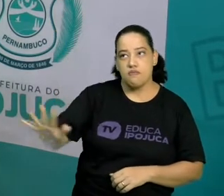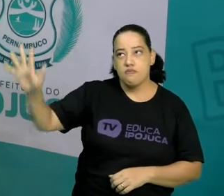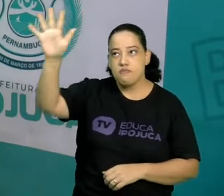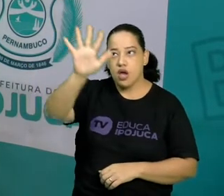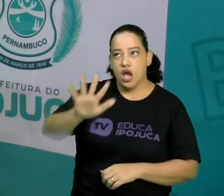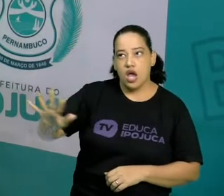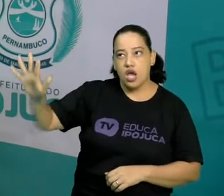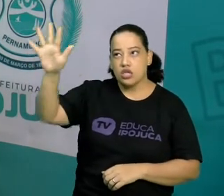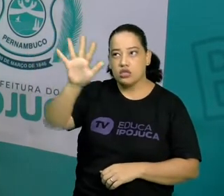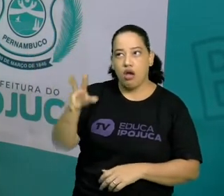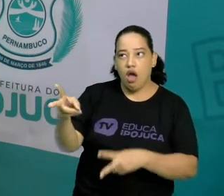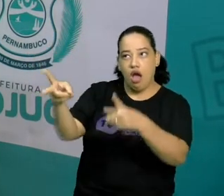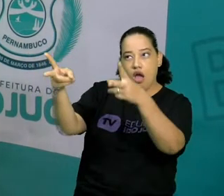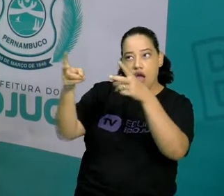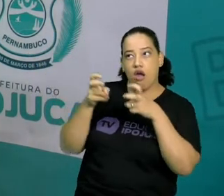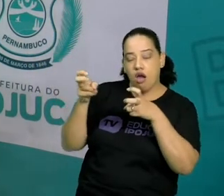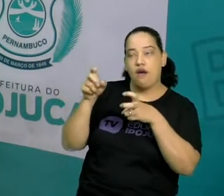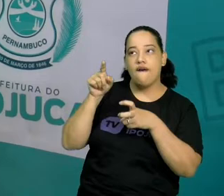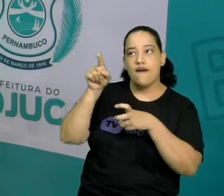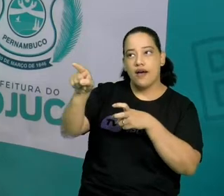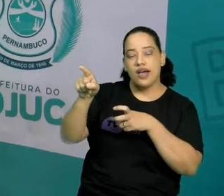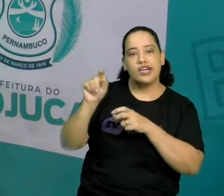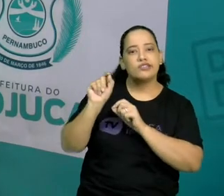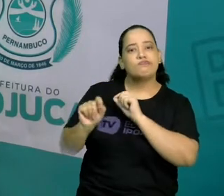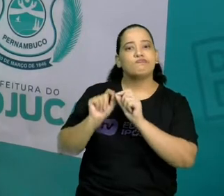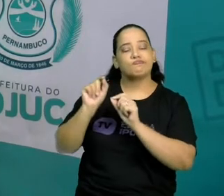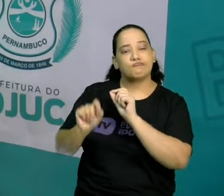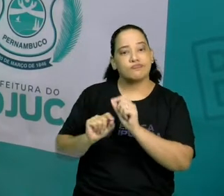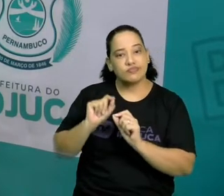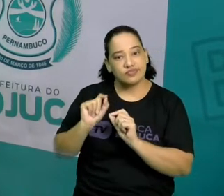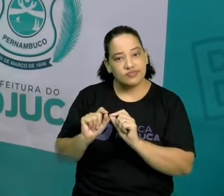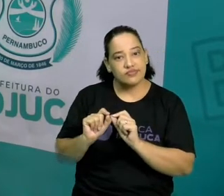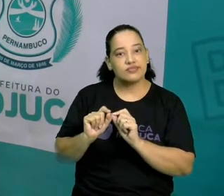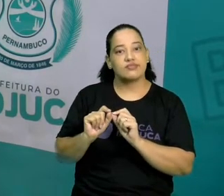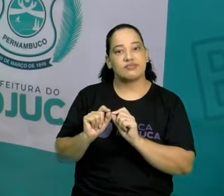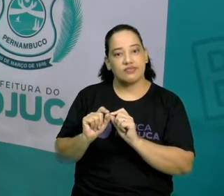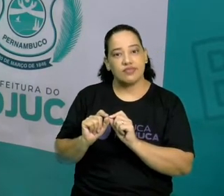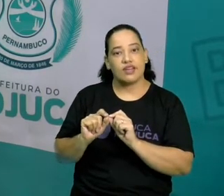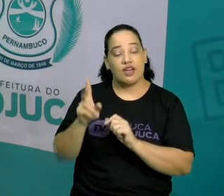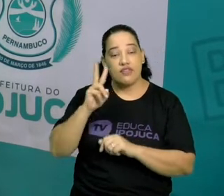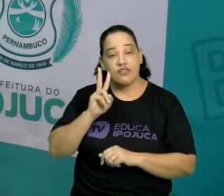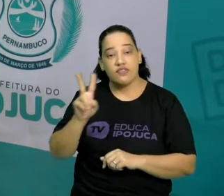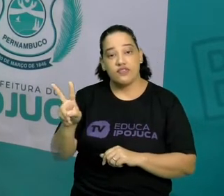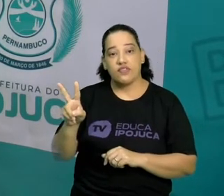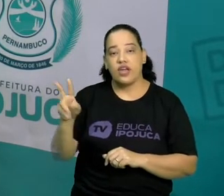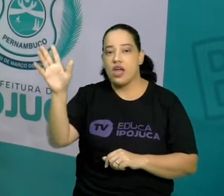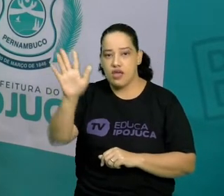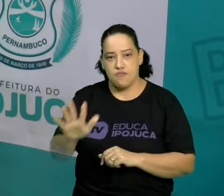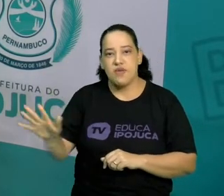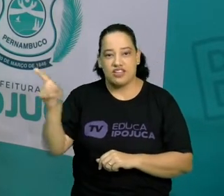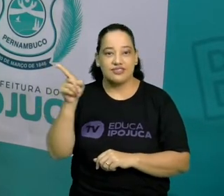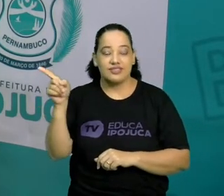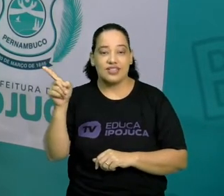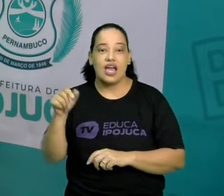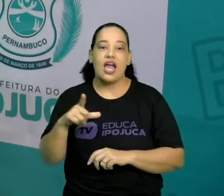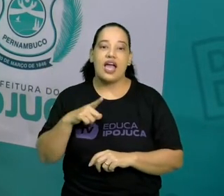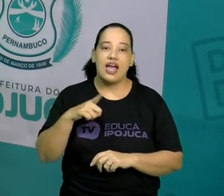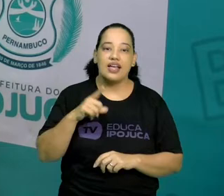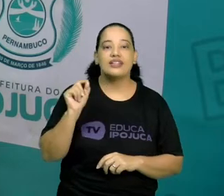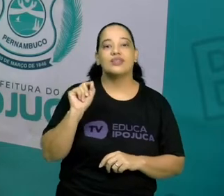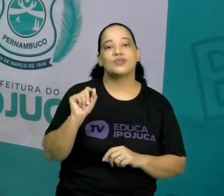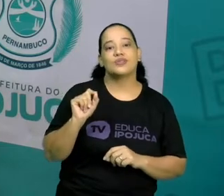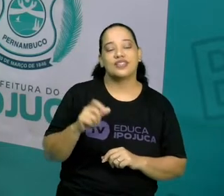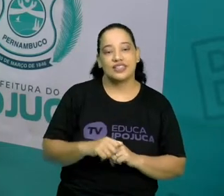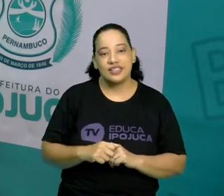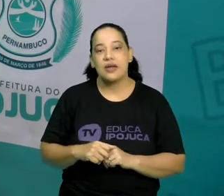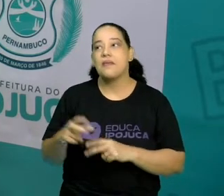a identificamos, como é o exemplo aqui, ó. Quando a gente observa essa imagem, a gente já consegue identificar